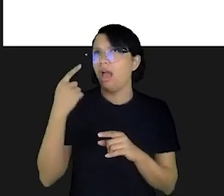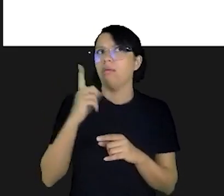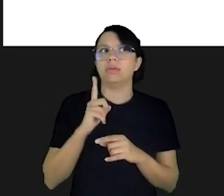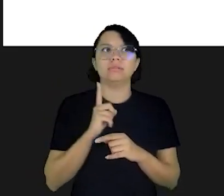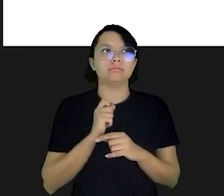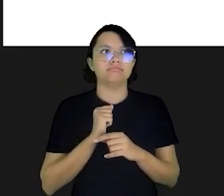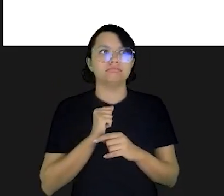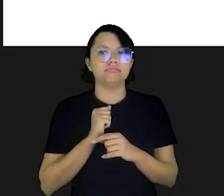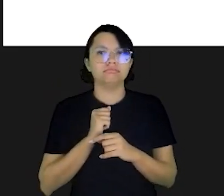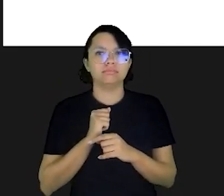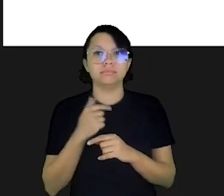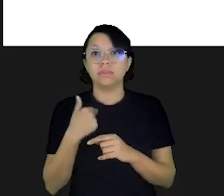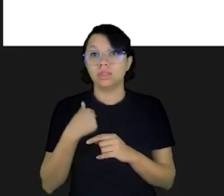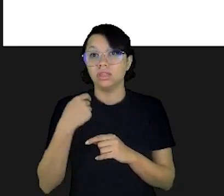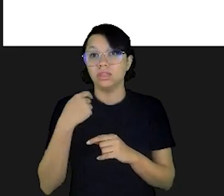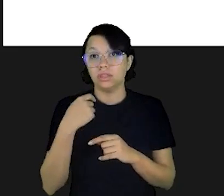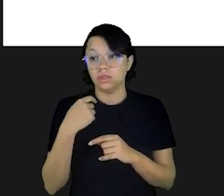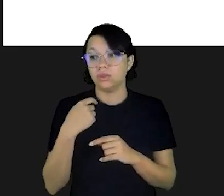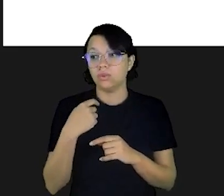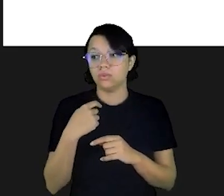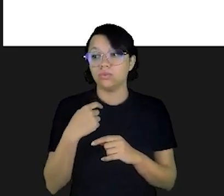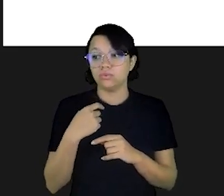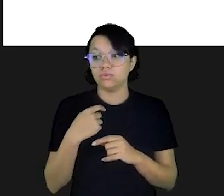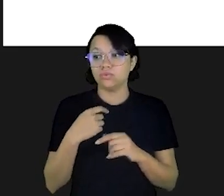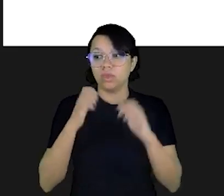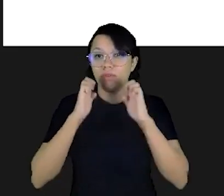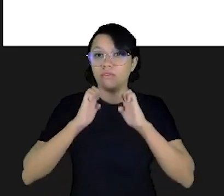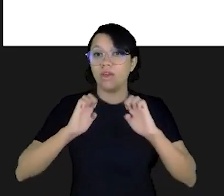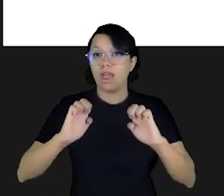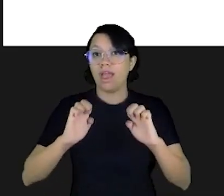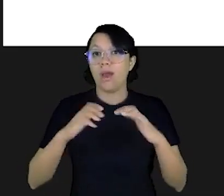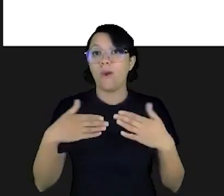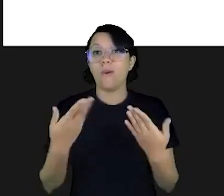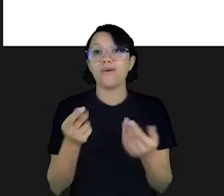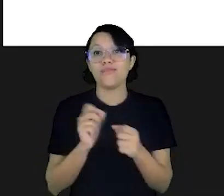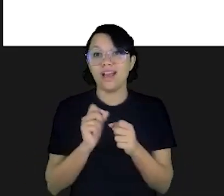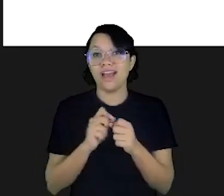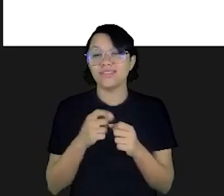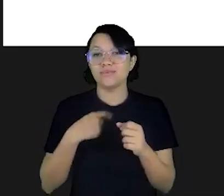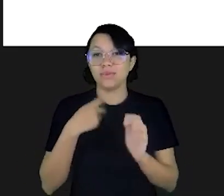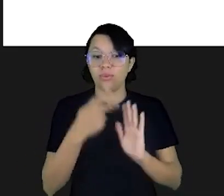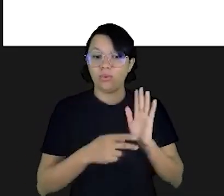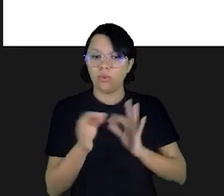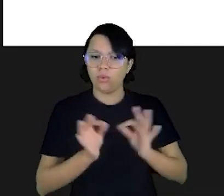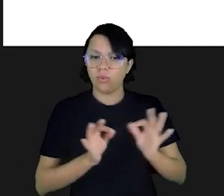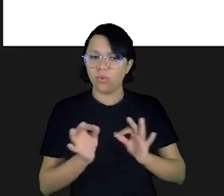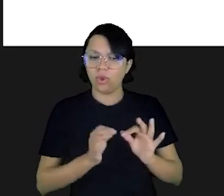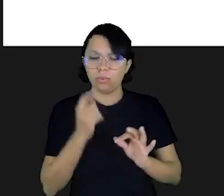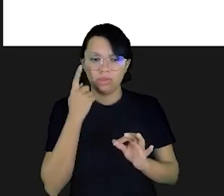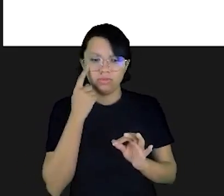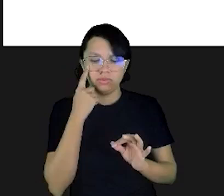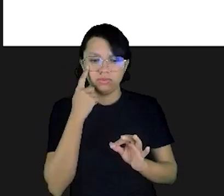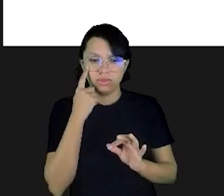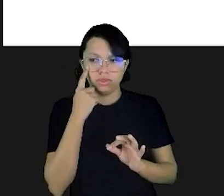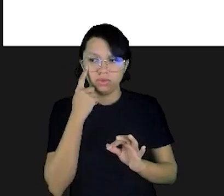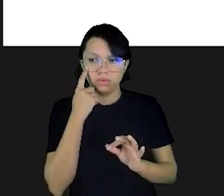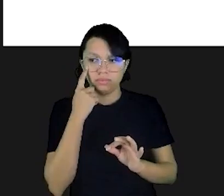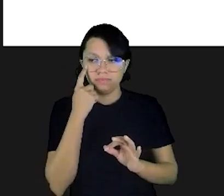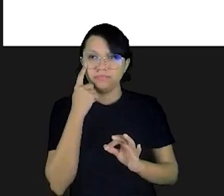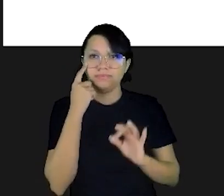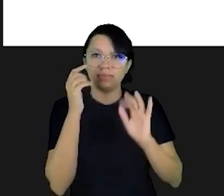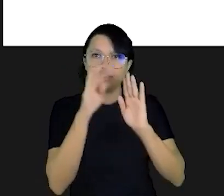remédio não, pois é. Eu, pessoalmente, João Evangelista, quando eu faço o meu orçamento, eu verifico que um dos itens que